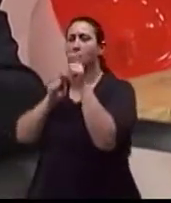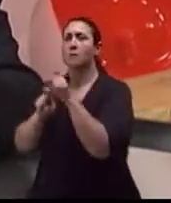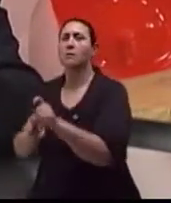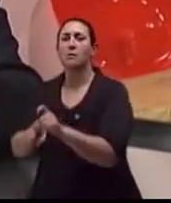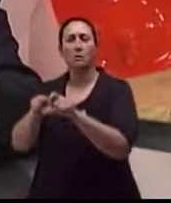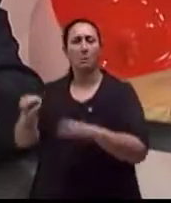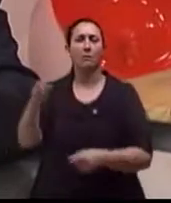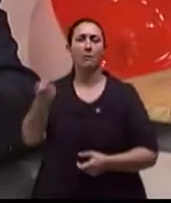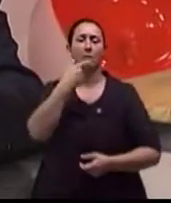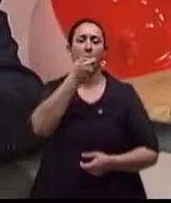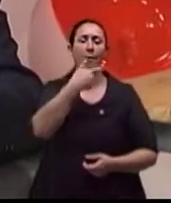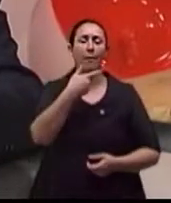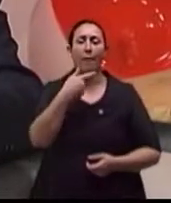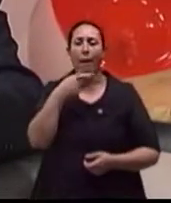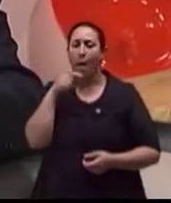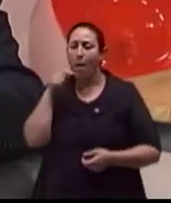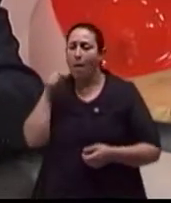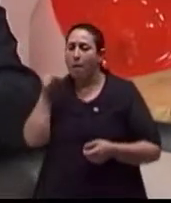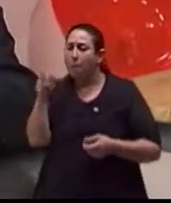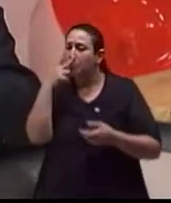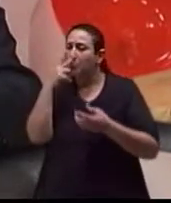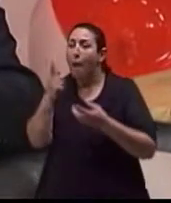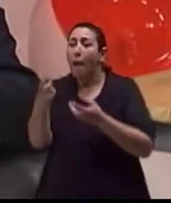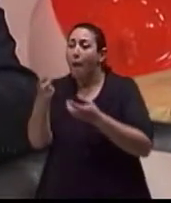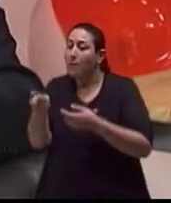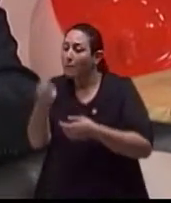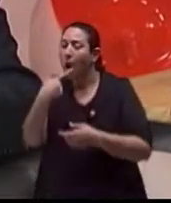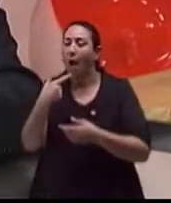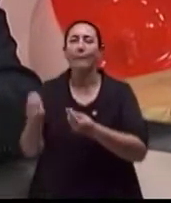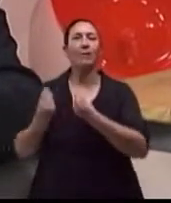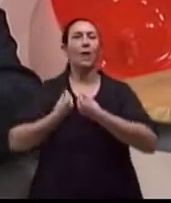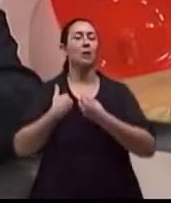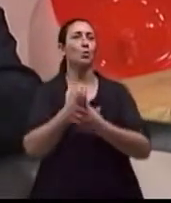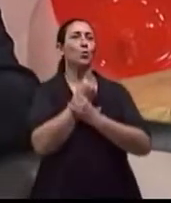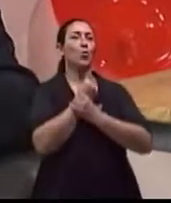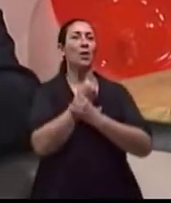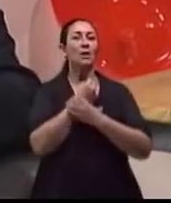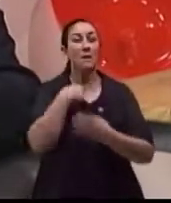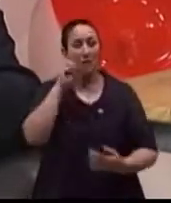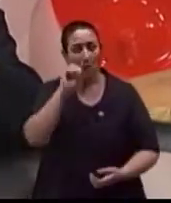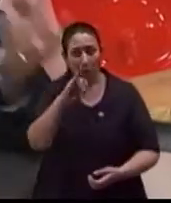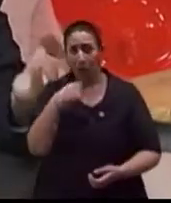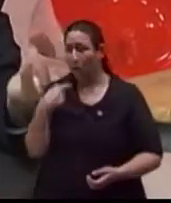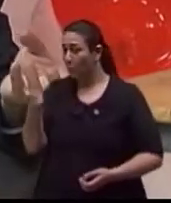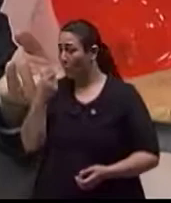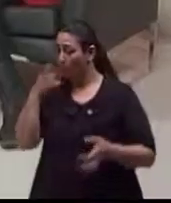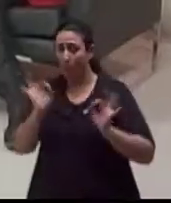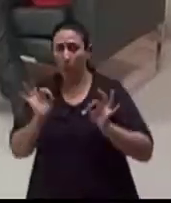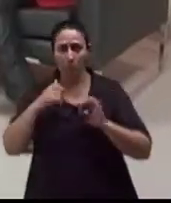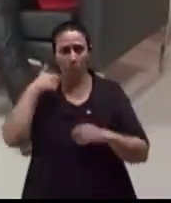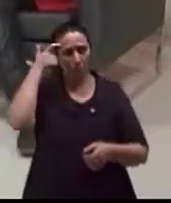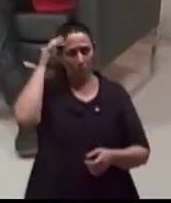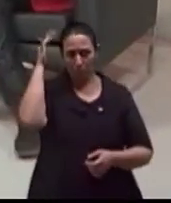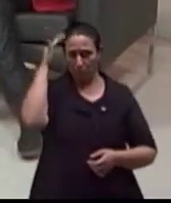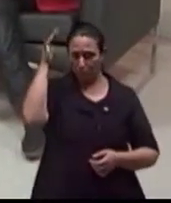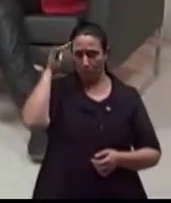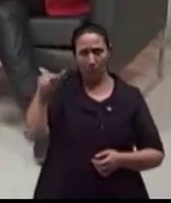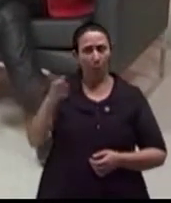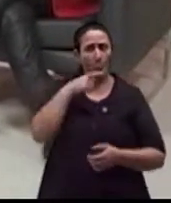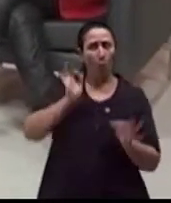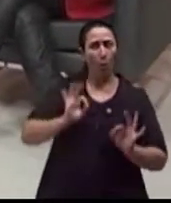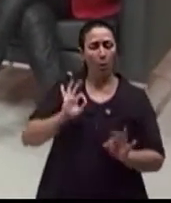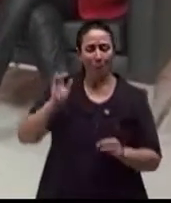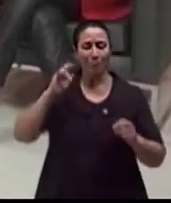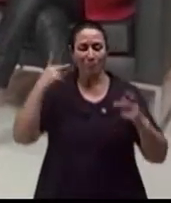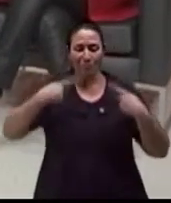anteparo para a sua insegurança. Então, sem eu tomar, eu acho que eu não vou conseguir, então eu acabo tomando. Então, isso pode prejudicar. O senhor... Seria uma